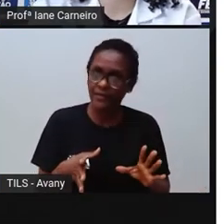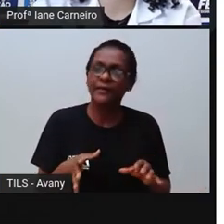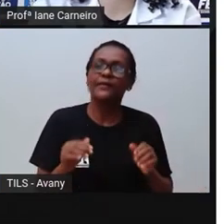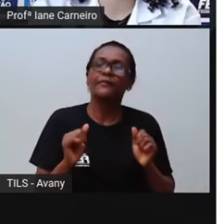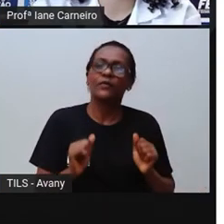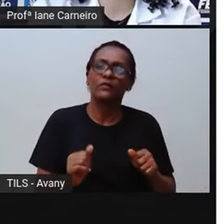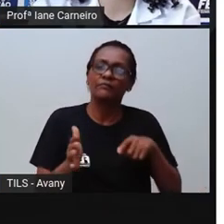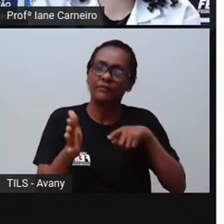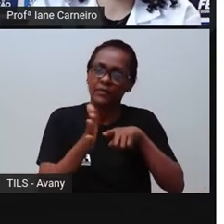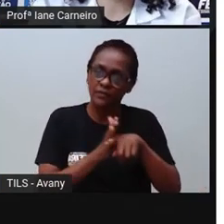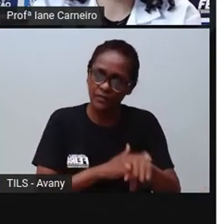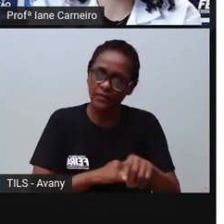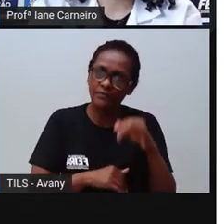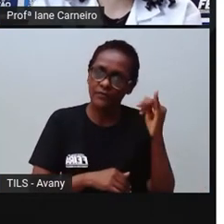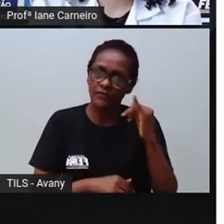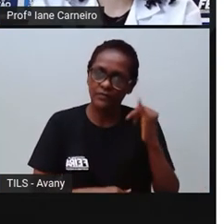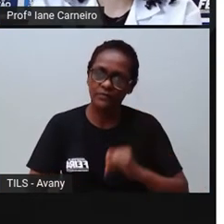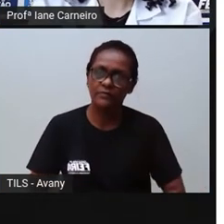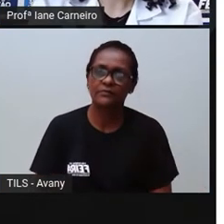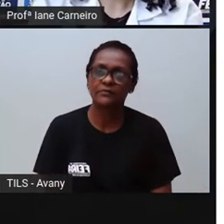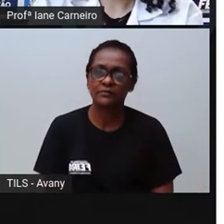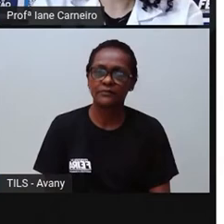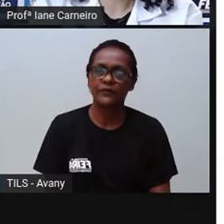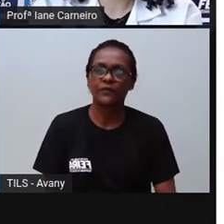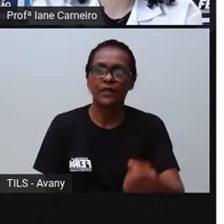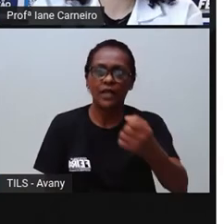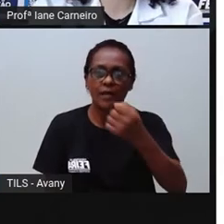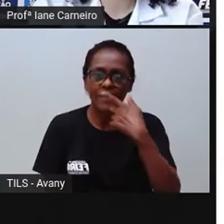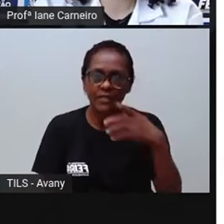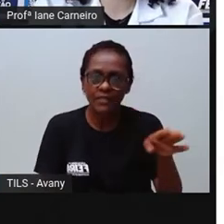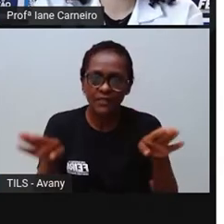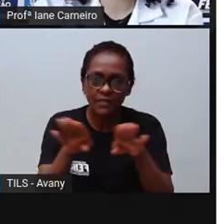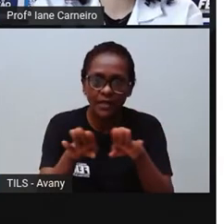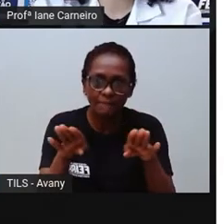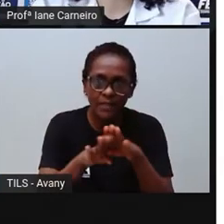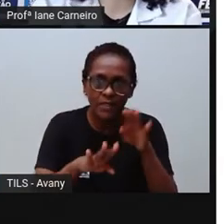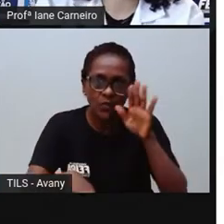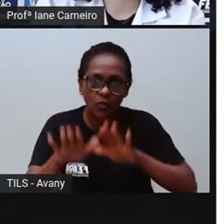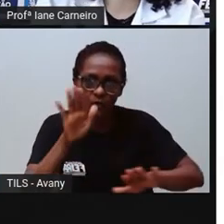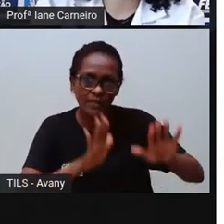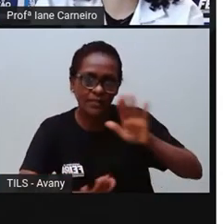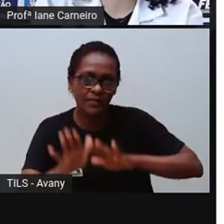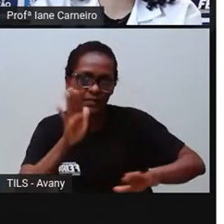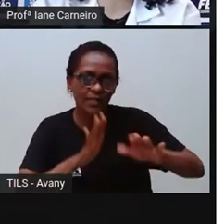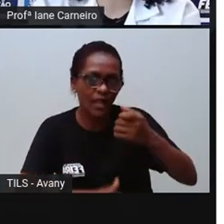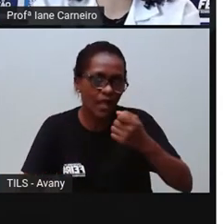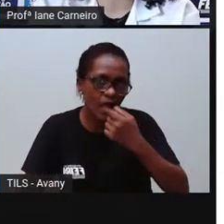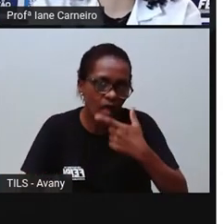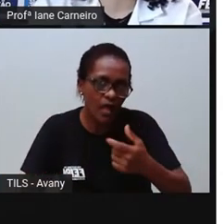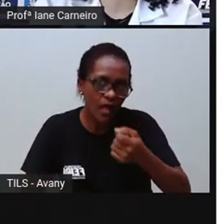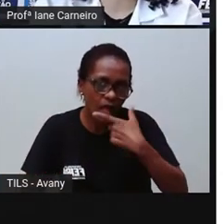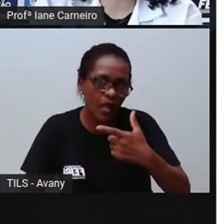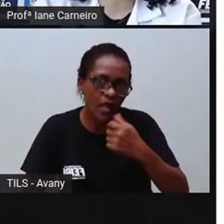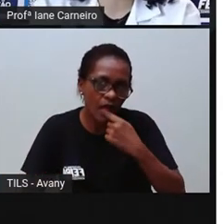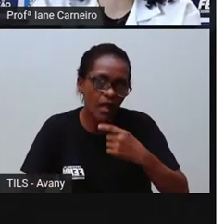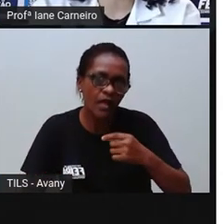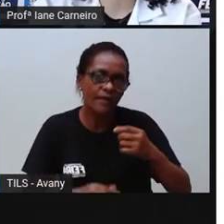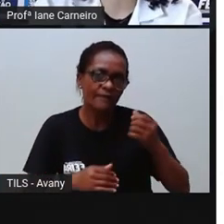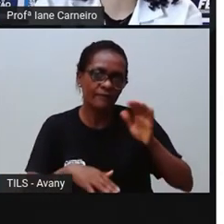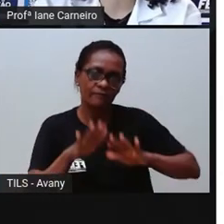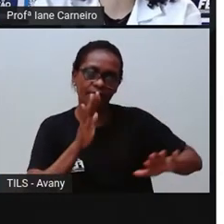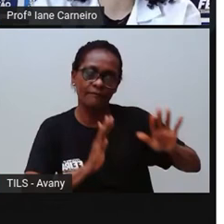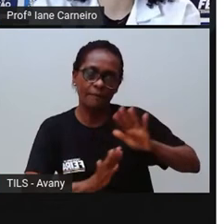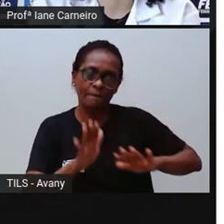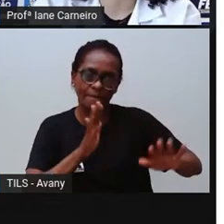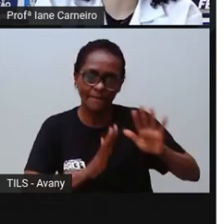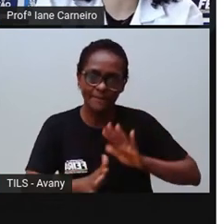Então, aqui a Pró colocou medicamento, ó. Também a criança não pode ficar perto, né, do alcance da criança, né? Tem medicamento